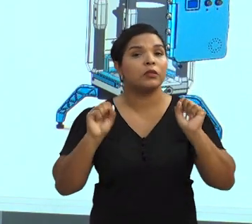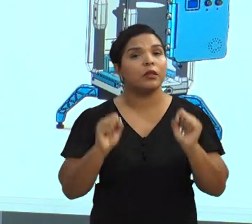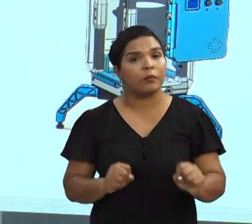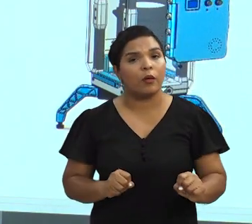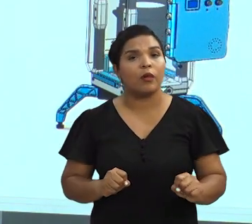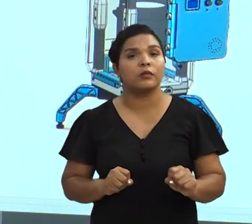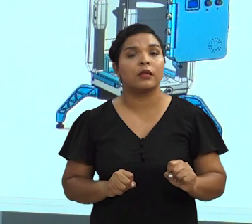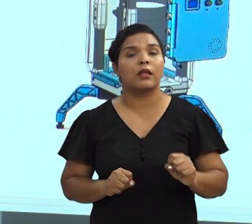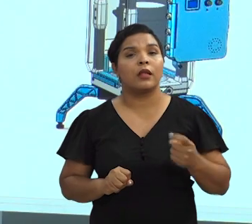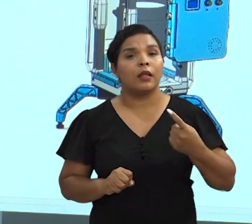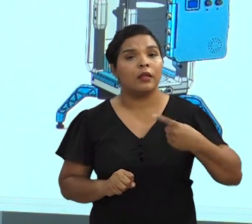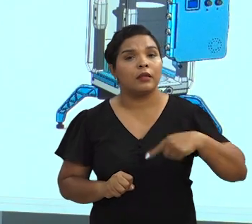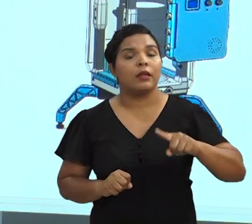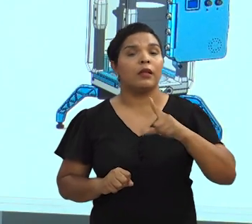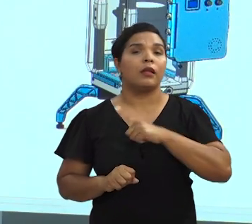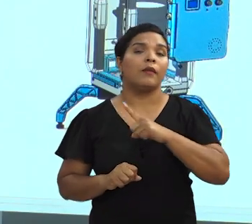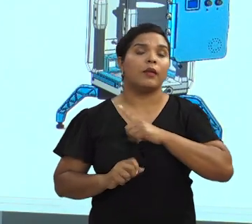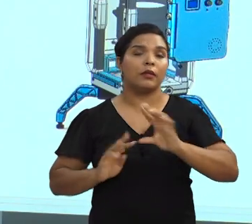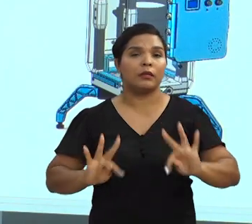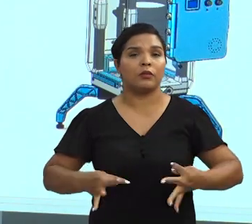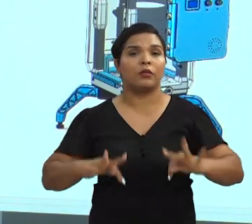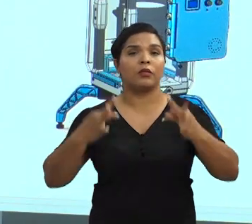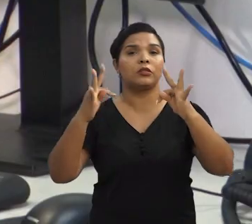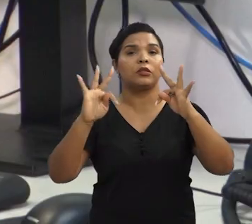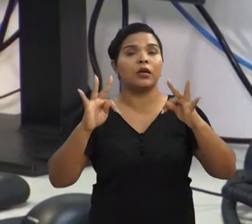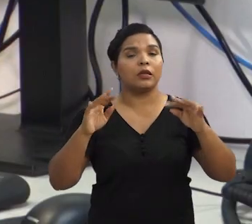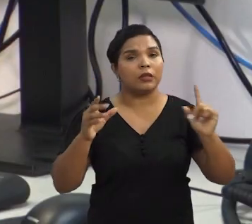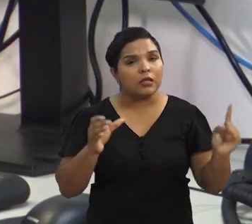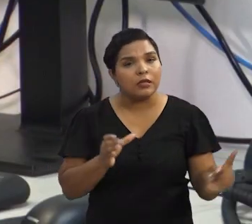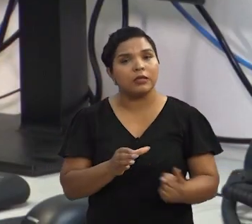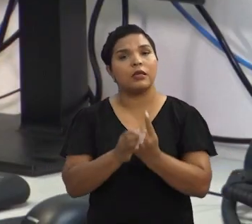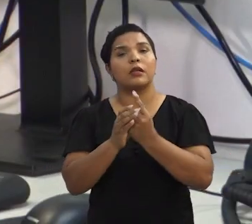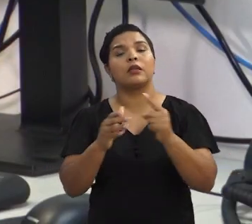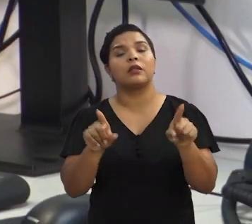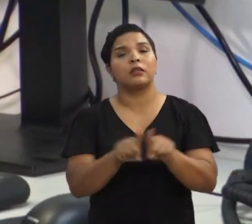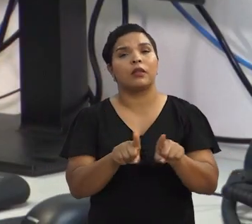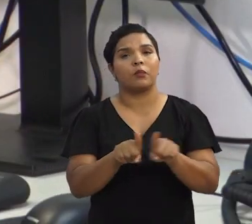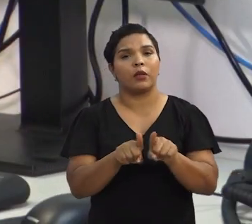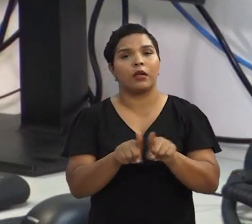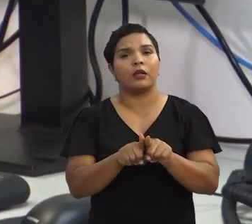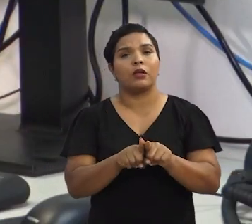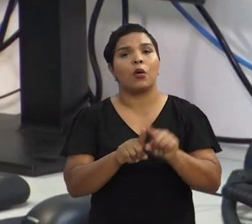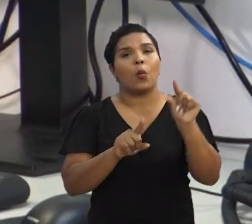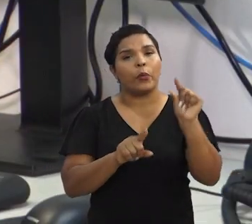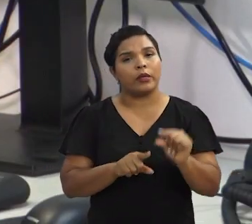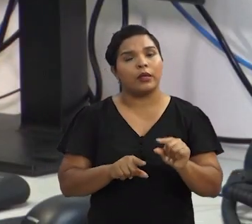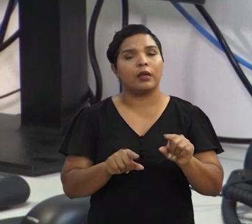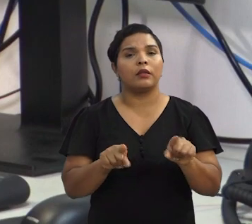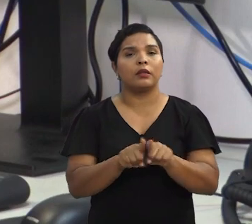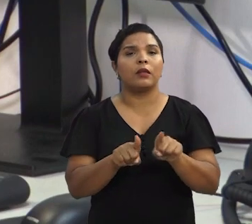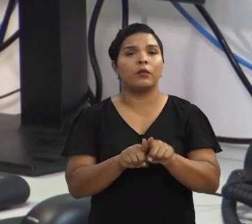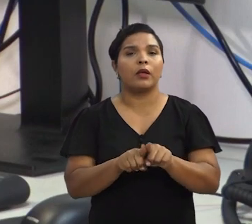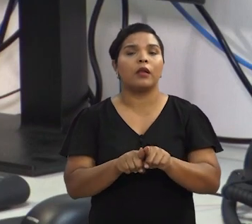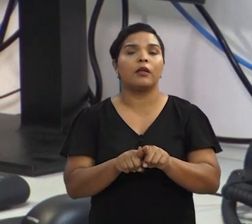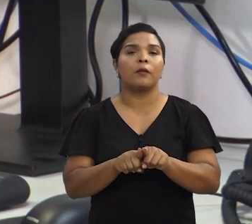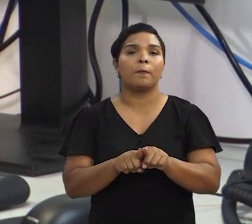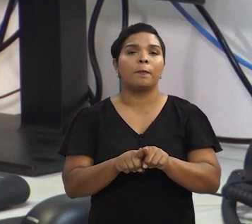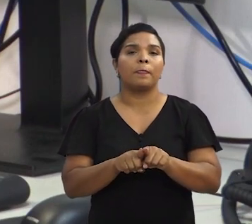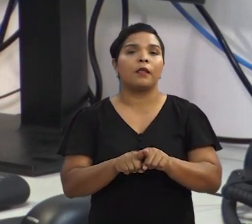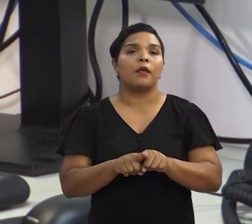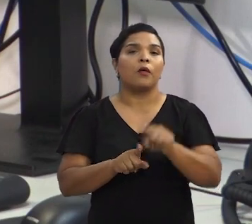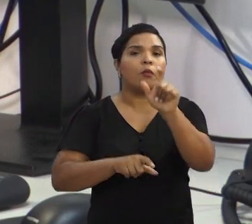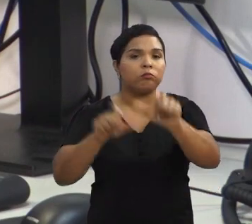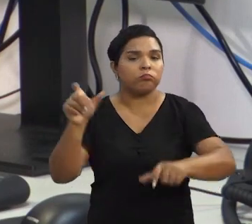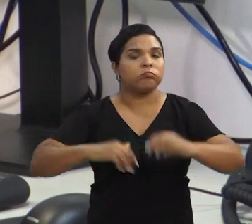que possam levar essa tecnologia, que possam inserir tanto o pequeno como o médio